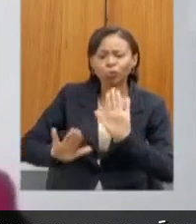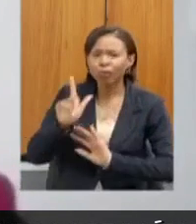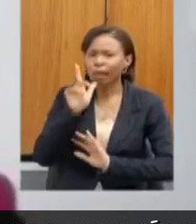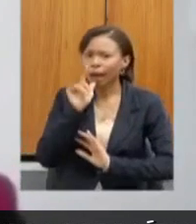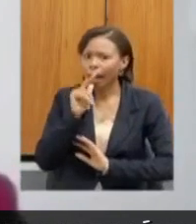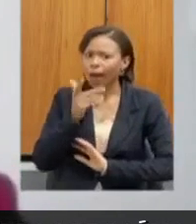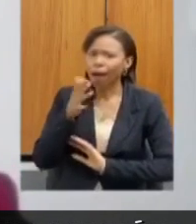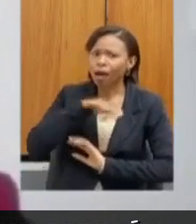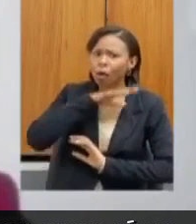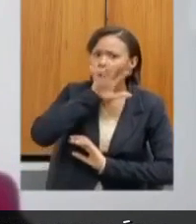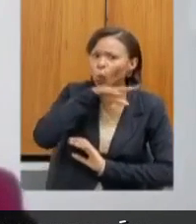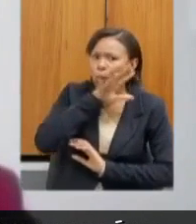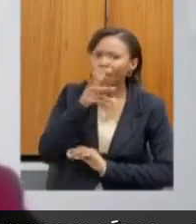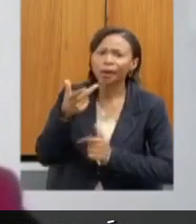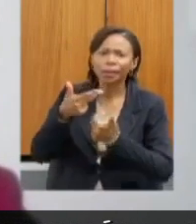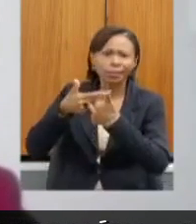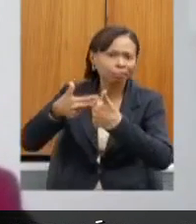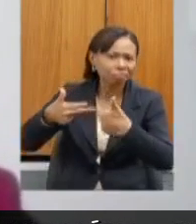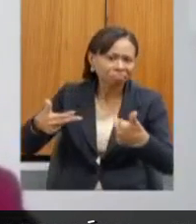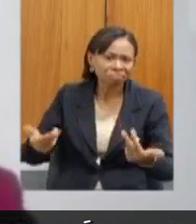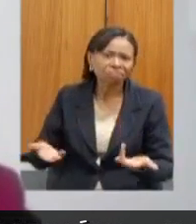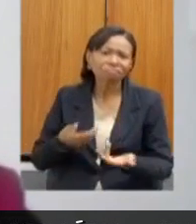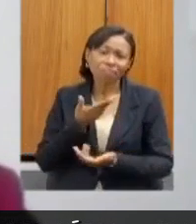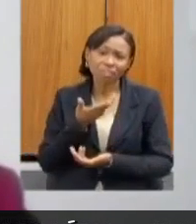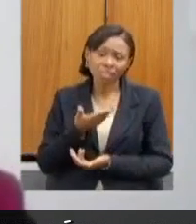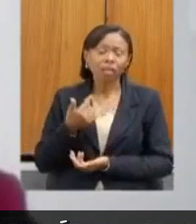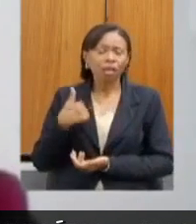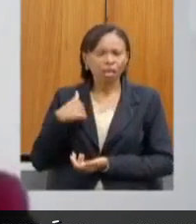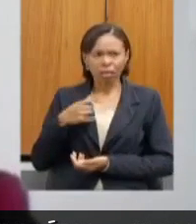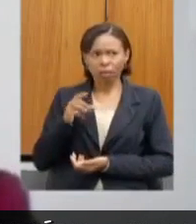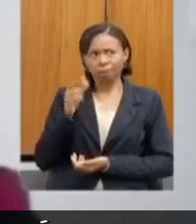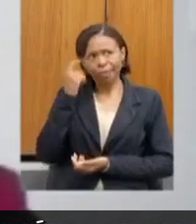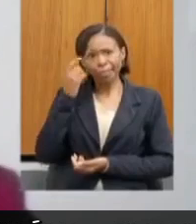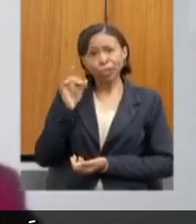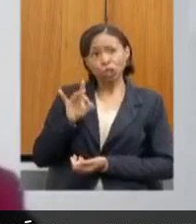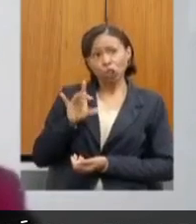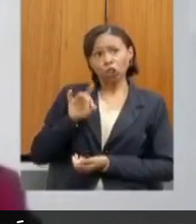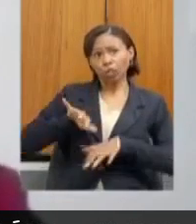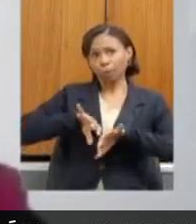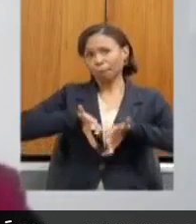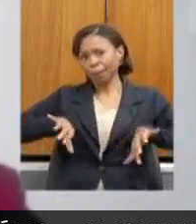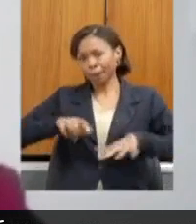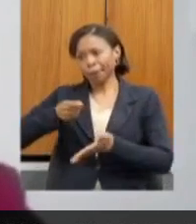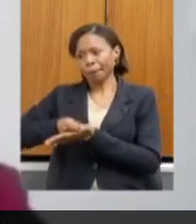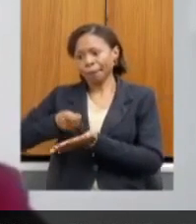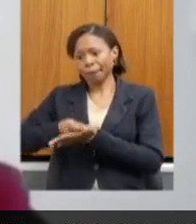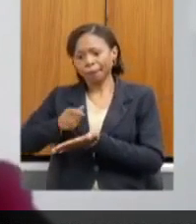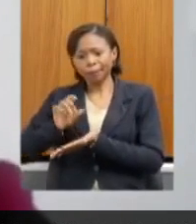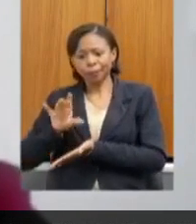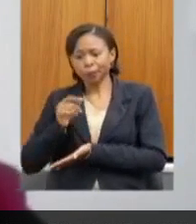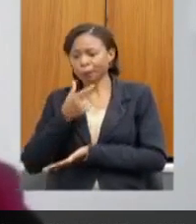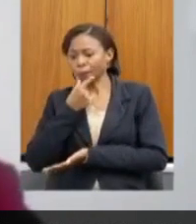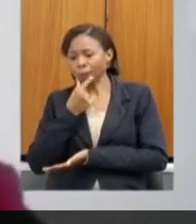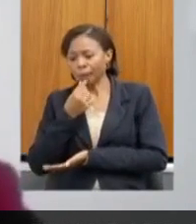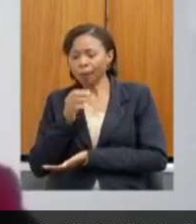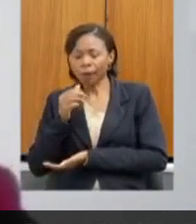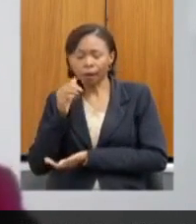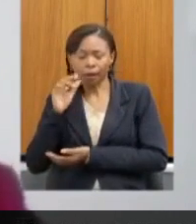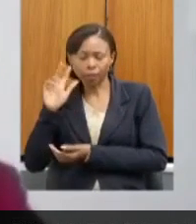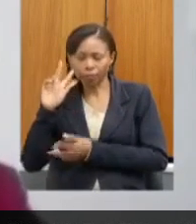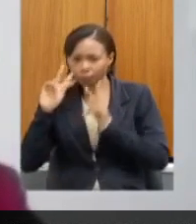Eu não sou daquela que radicalizo, que tem que ser só o homem em um ambiente, nem só o ambiente e o homem. É importante equilibrar.